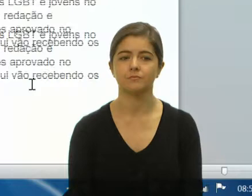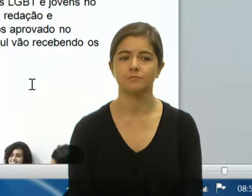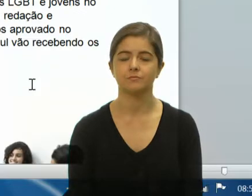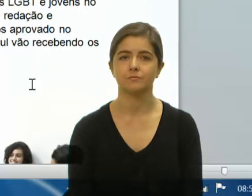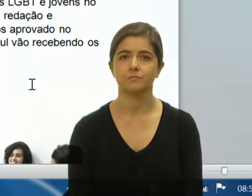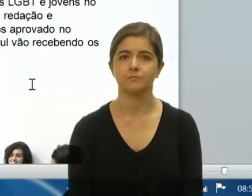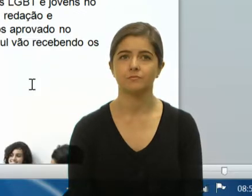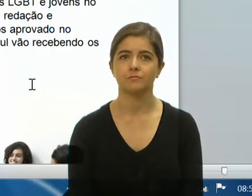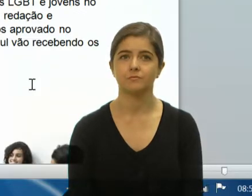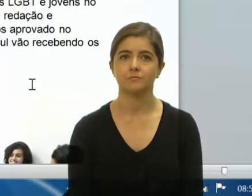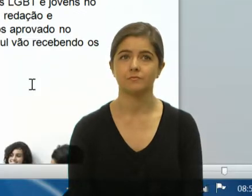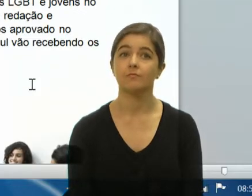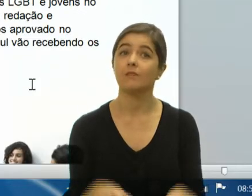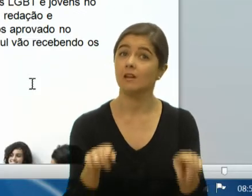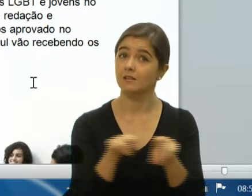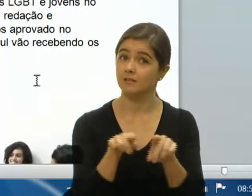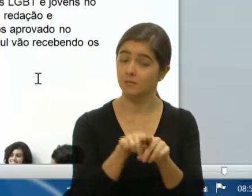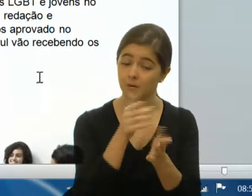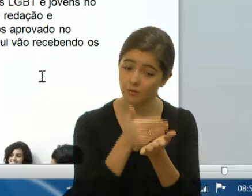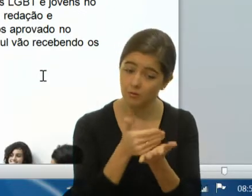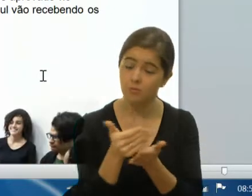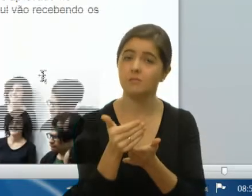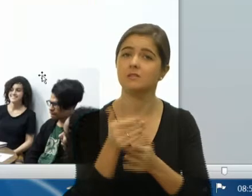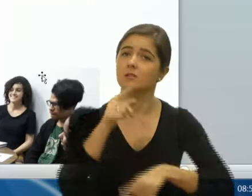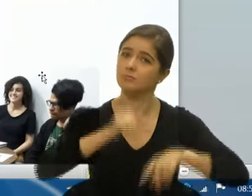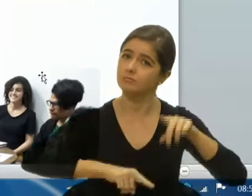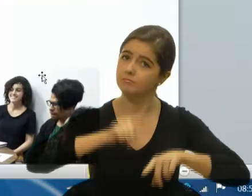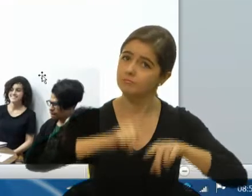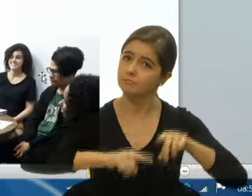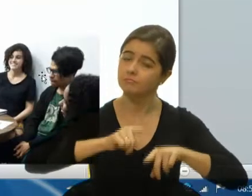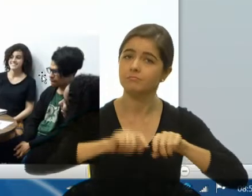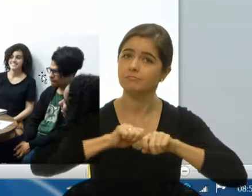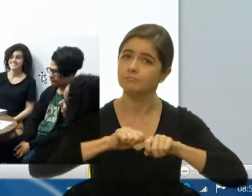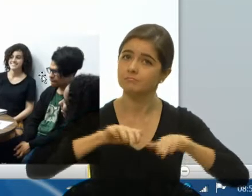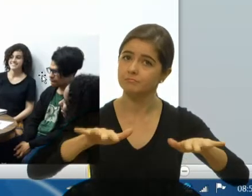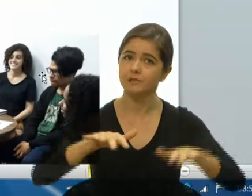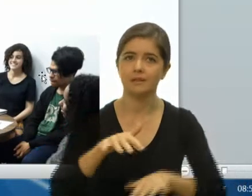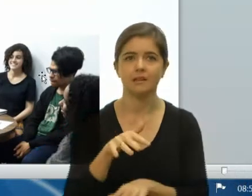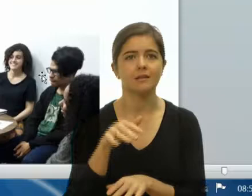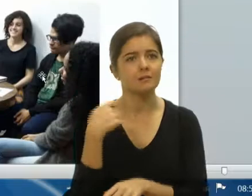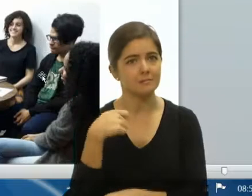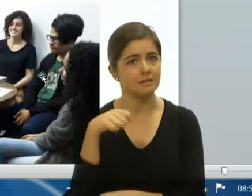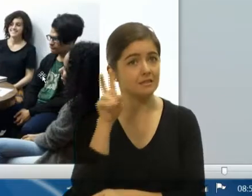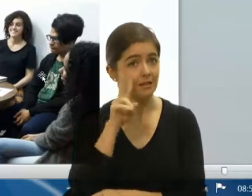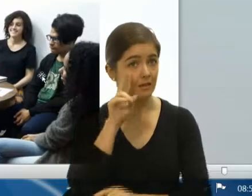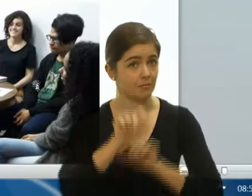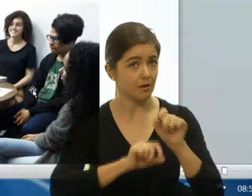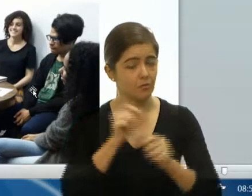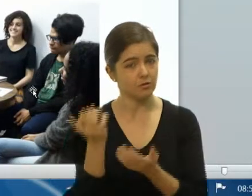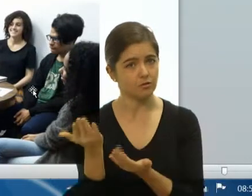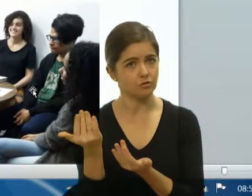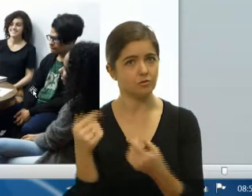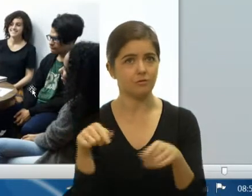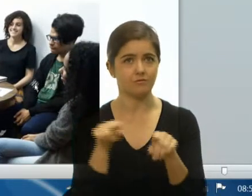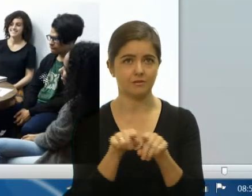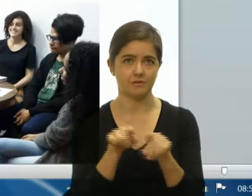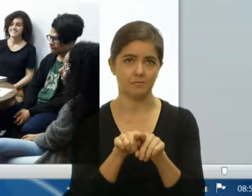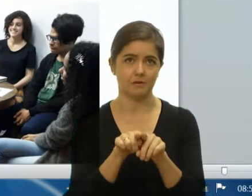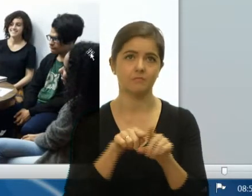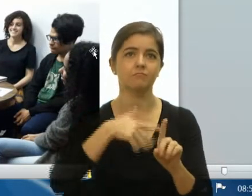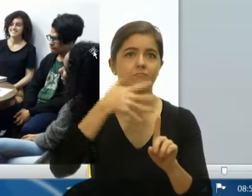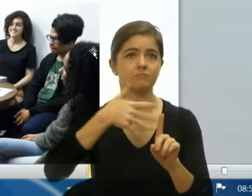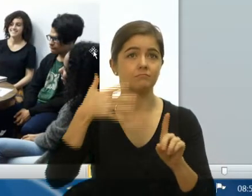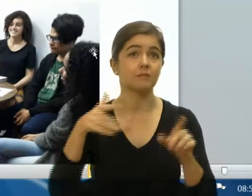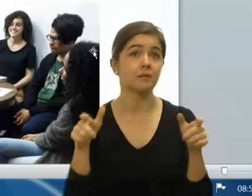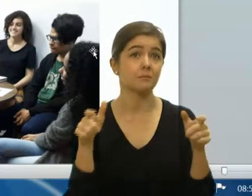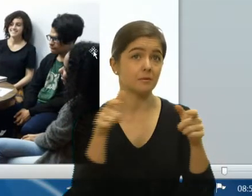E, nisso, nós começamos as nossas atividades. E não podemos deixar de lembrar que a população jovem, incluindo a população LGBT e minorias,